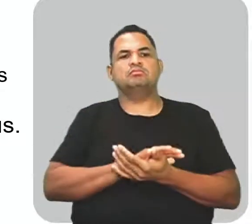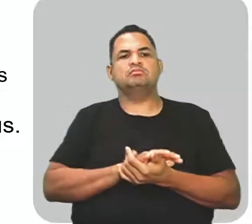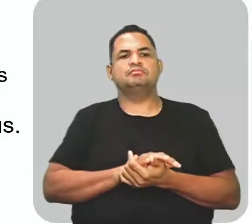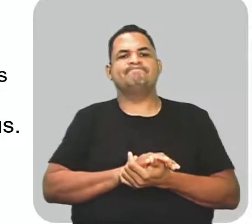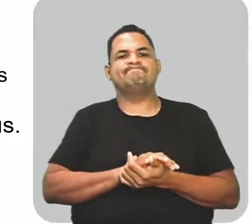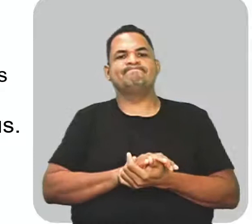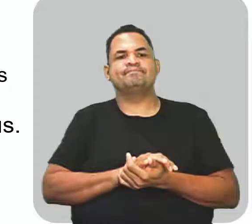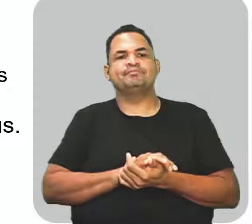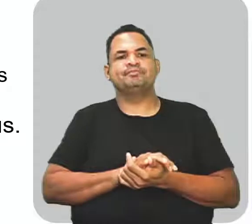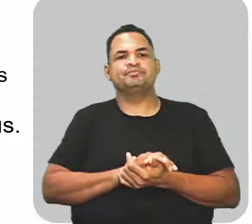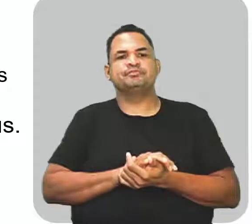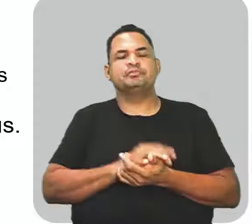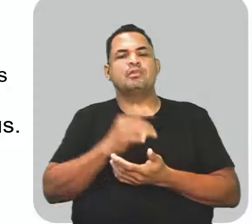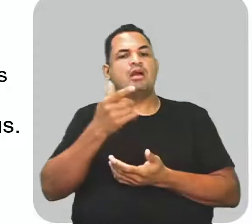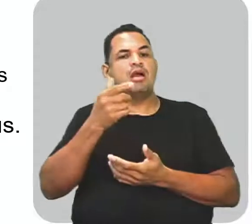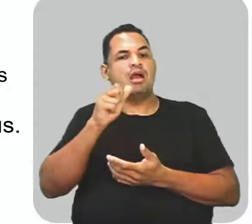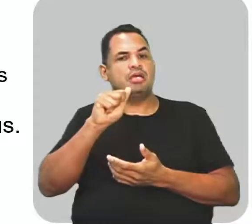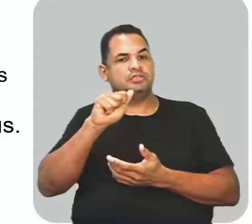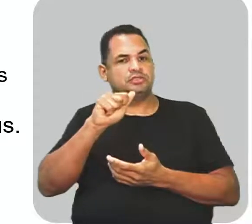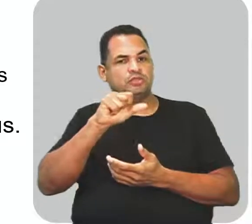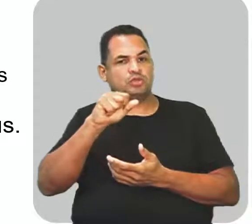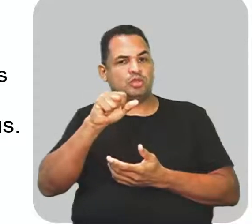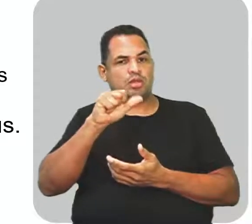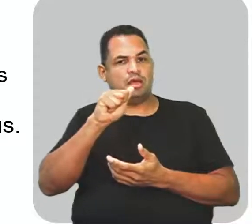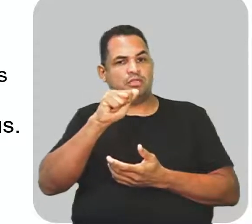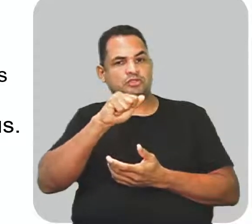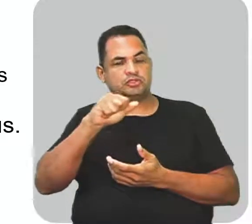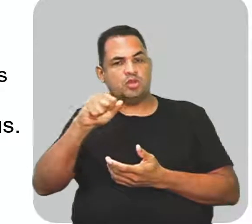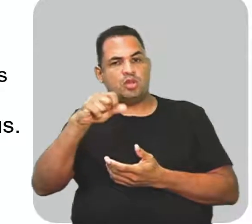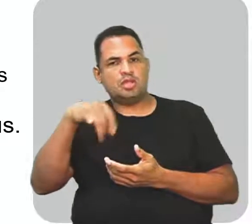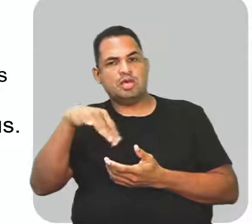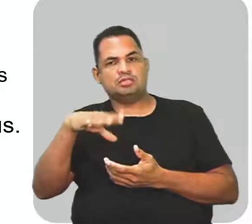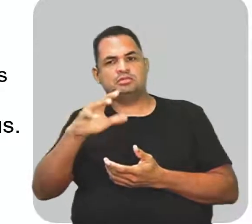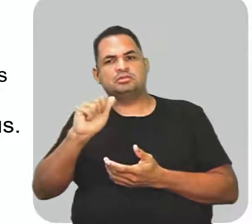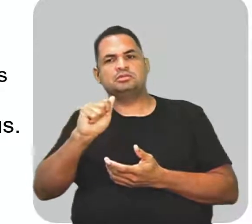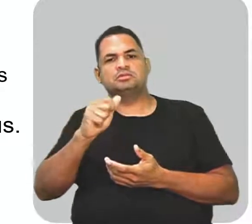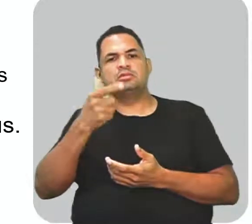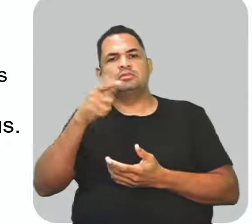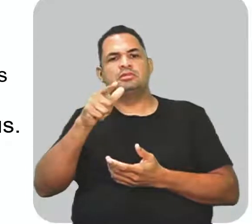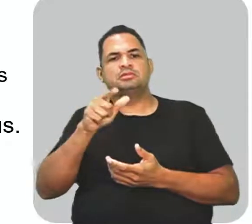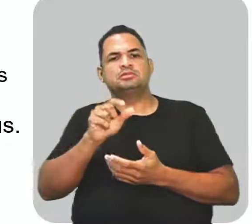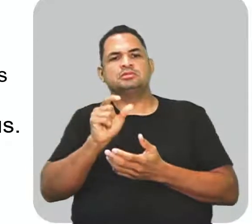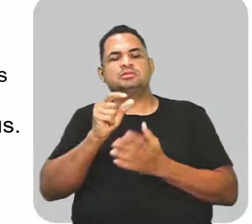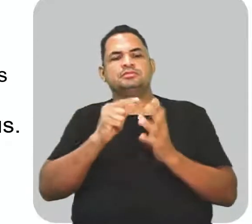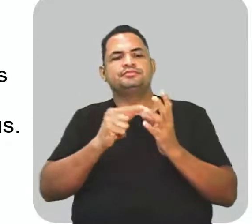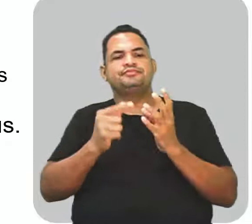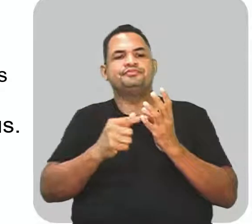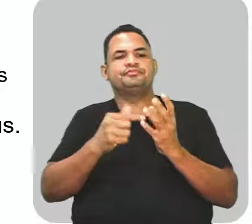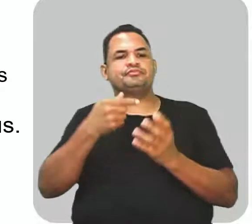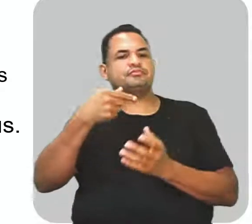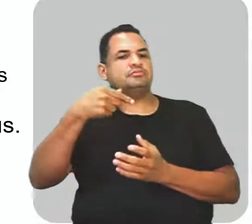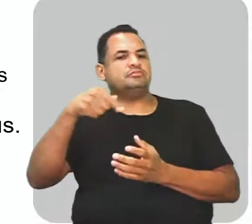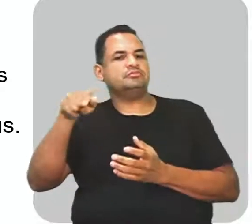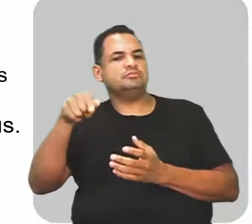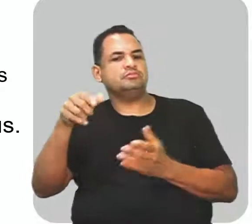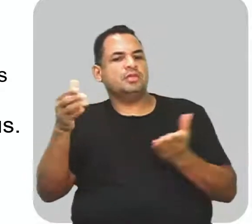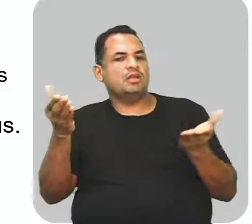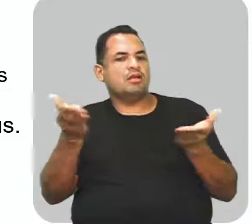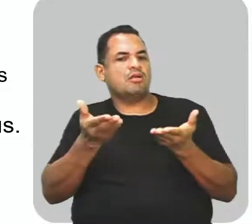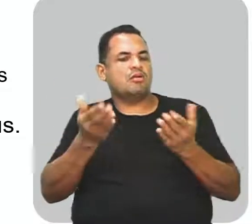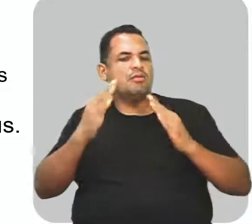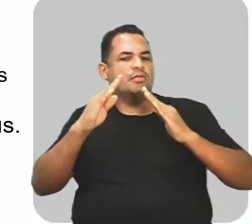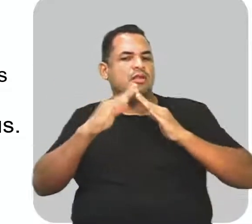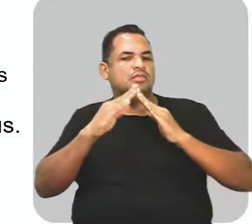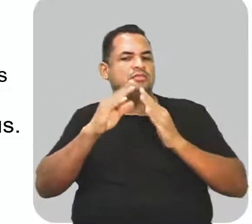A assonância, repetição de vogais. Exemplo. Vou-me embora agora para a casa da aurora.